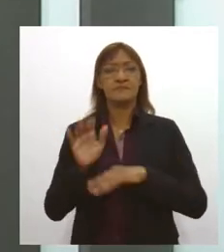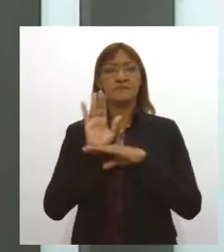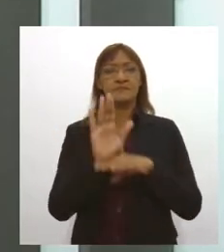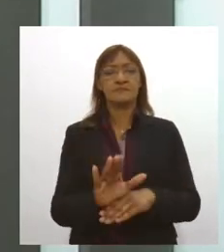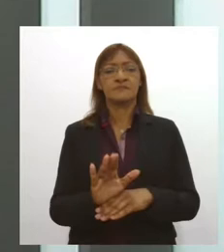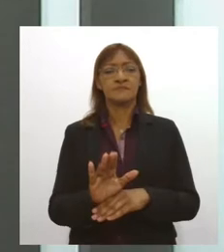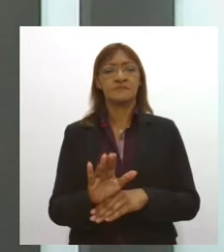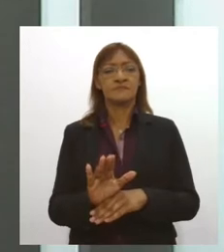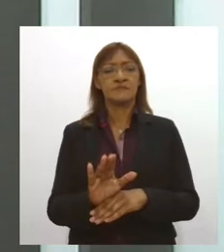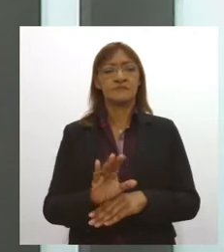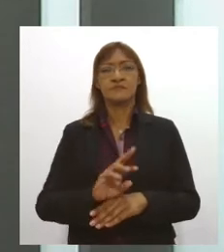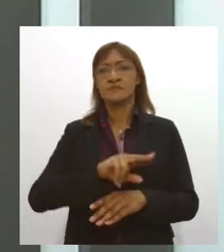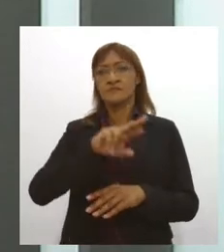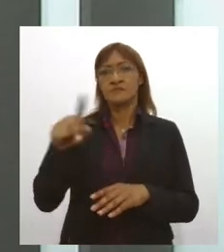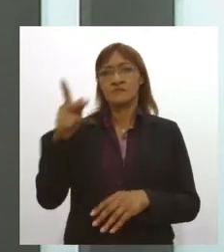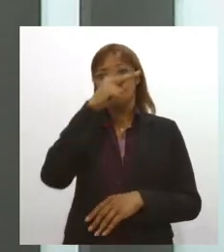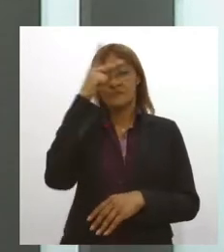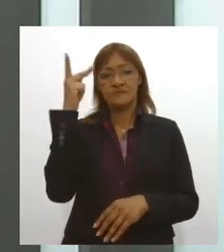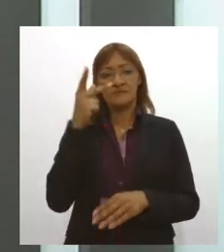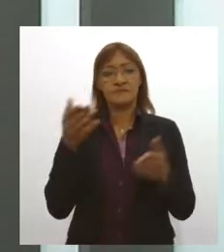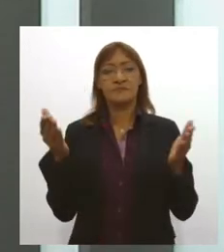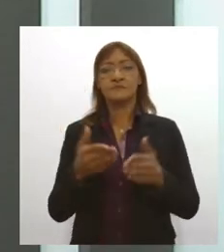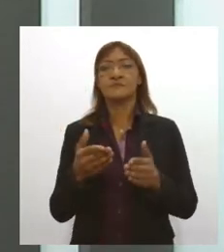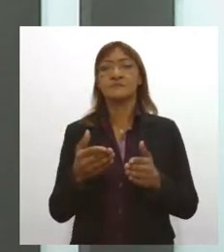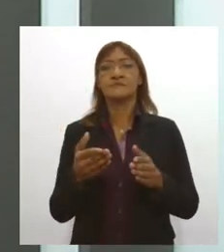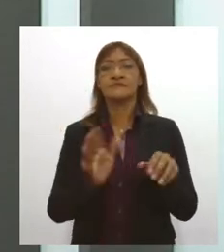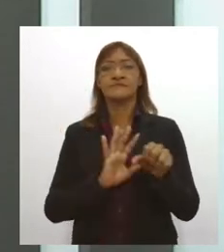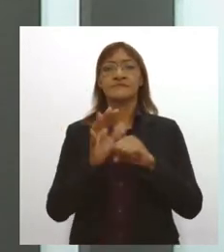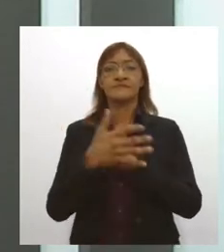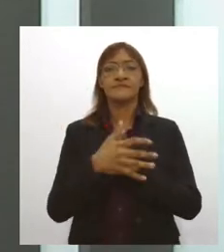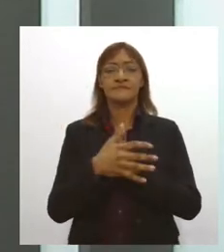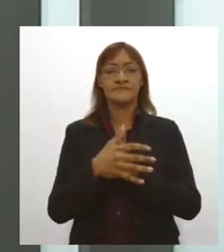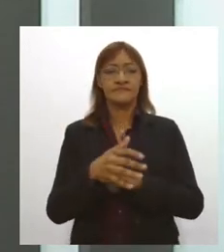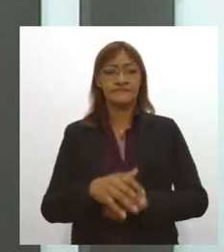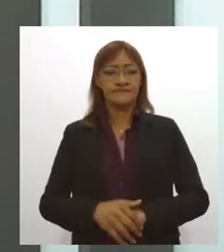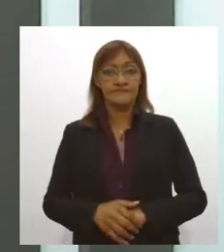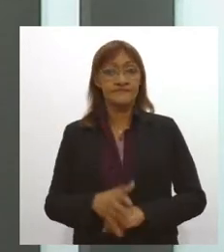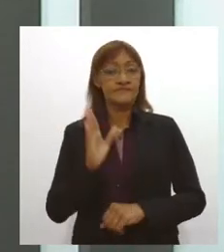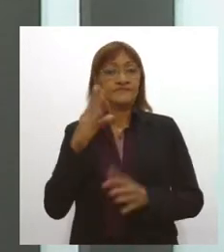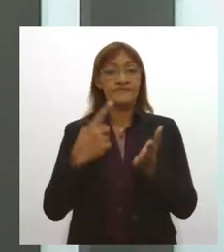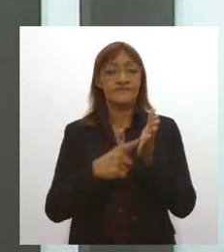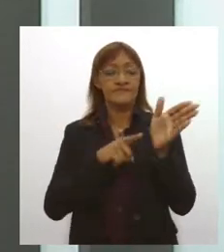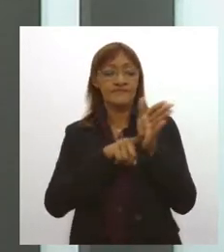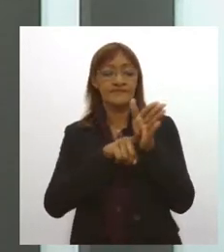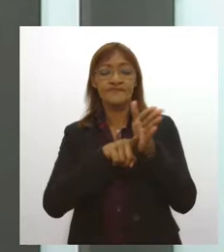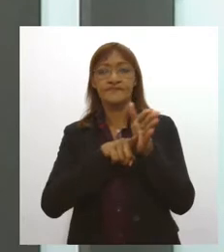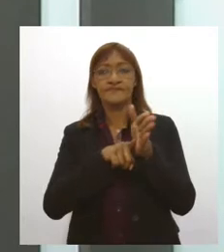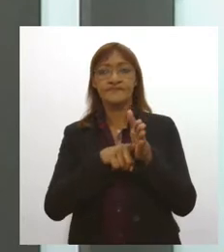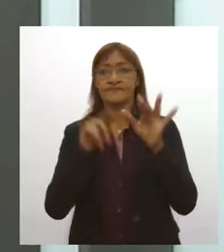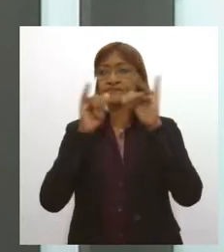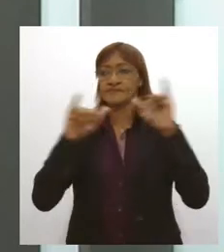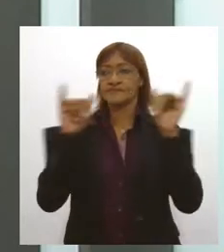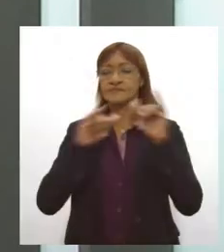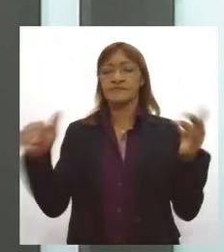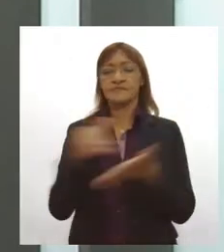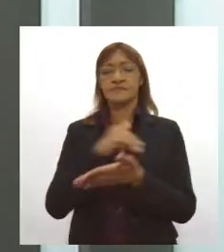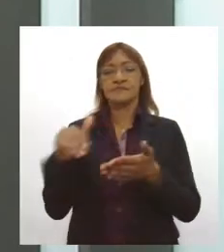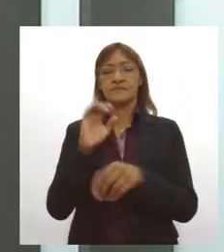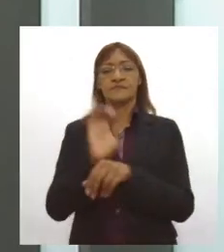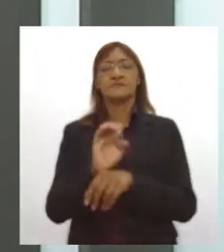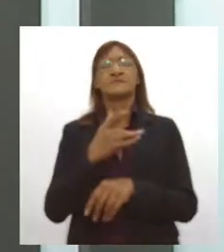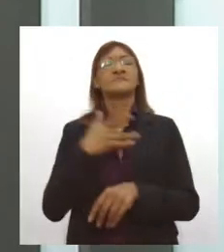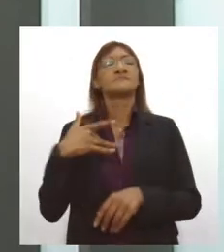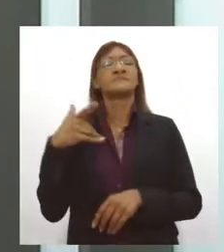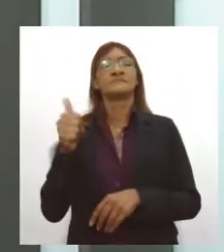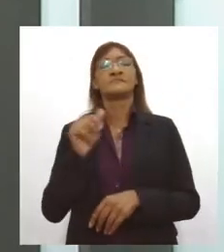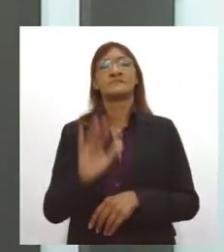pessoas nesse momento. E agora vamos aos números da pandemia do novo coronavírus. De acordo com o último boletim divulgado pela Secretaria de Estado da Saúde,